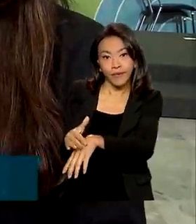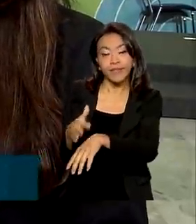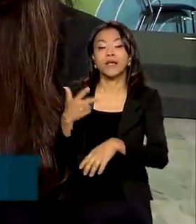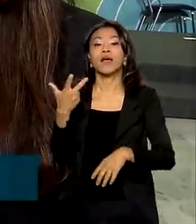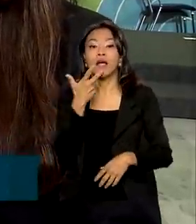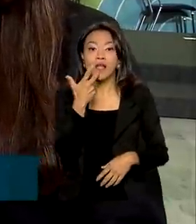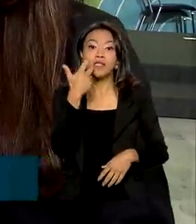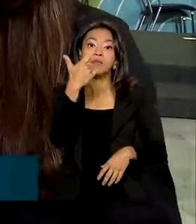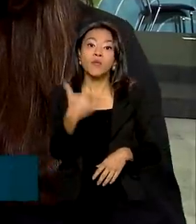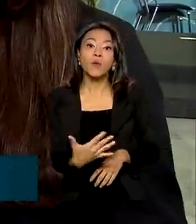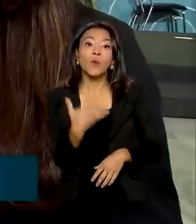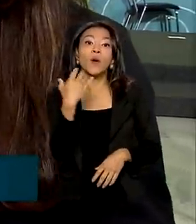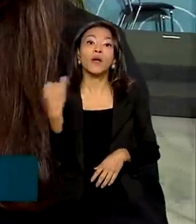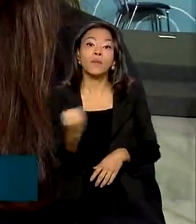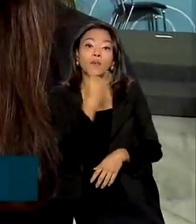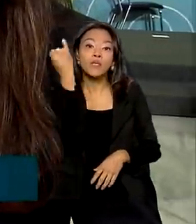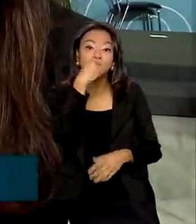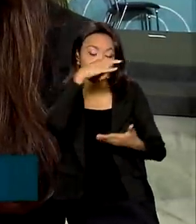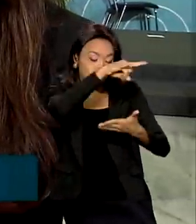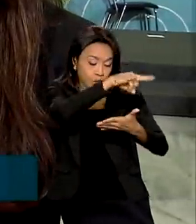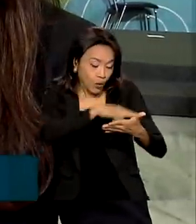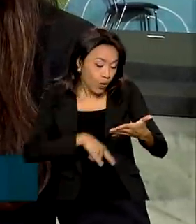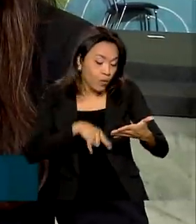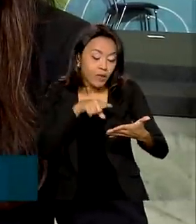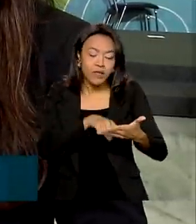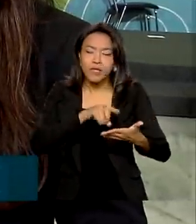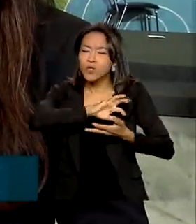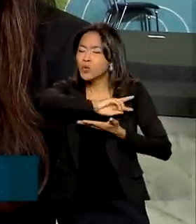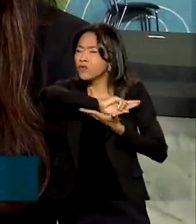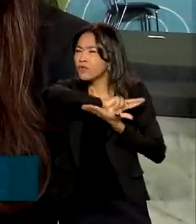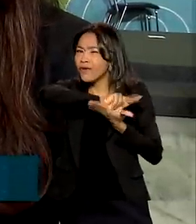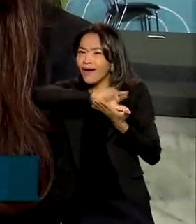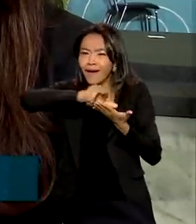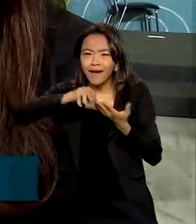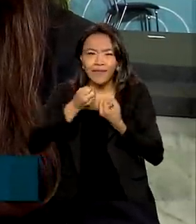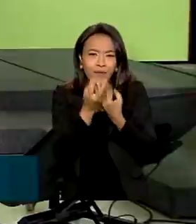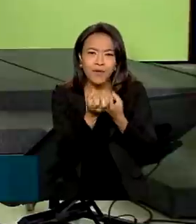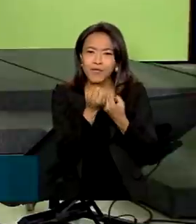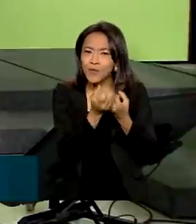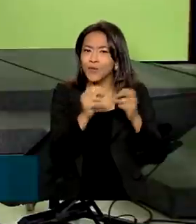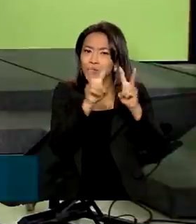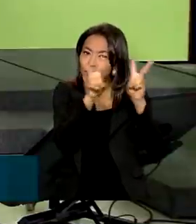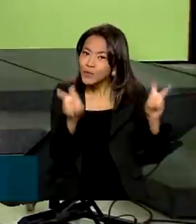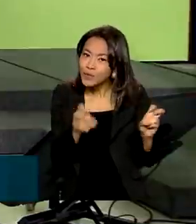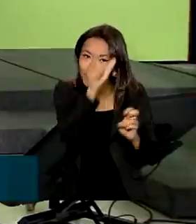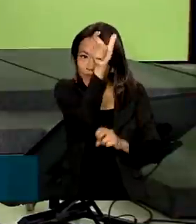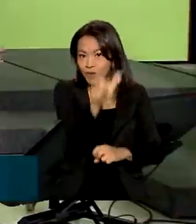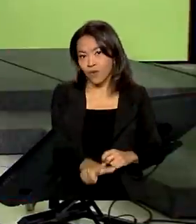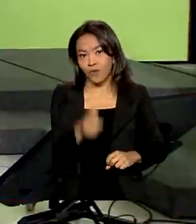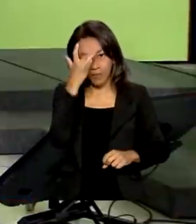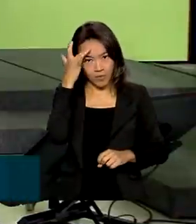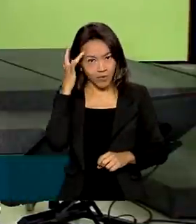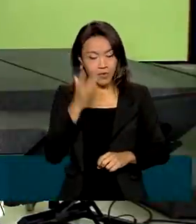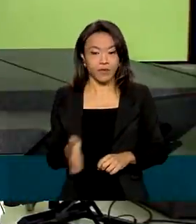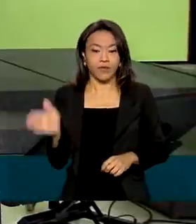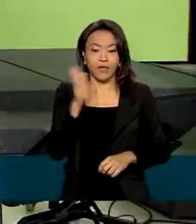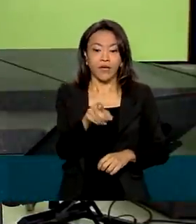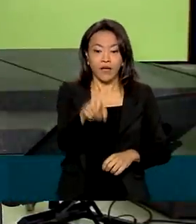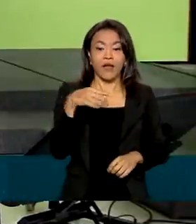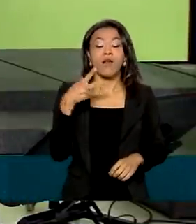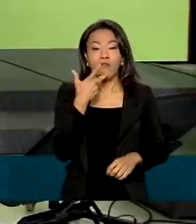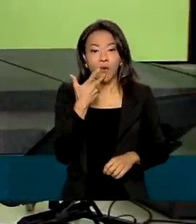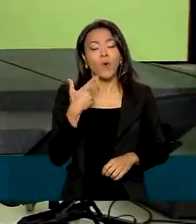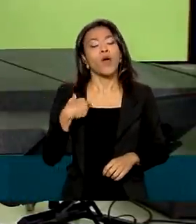importância de um documento único que reúna todas as informações sobre o paciente. Eu acredito que é um avanço para a gente porque